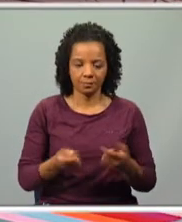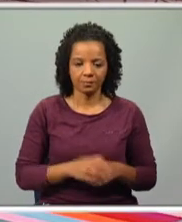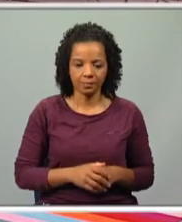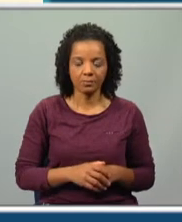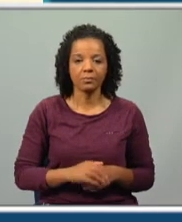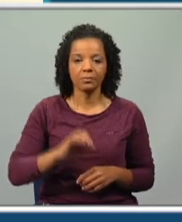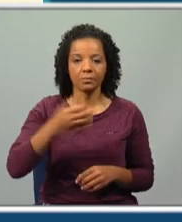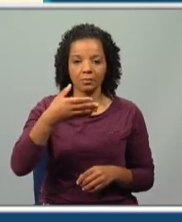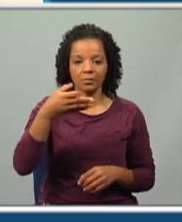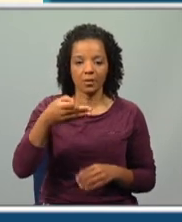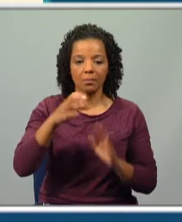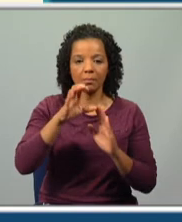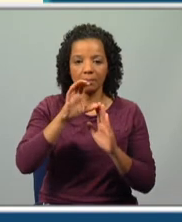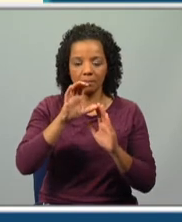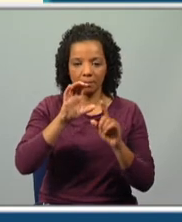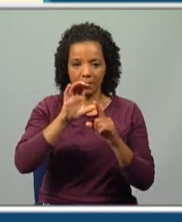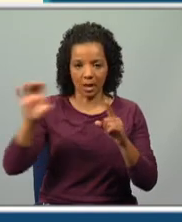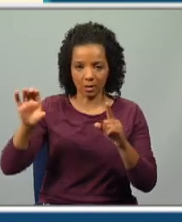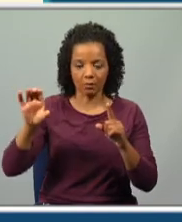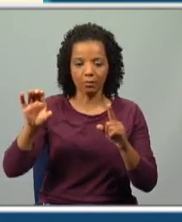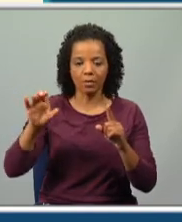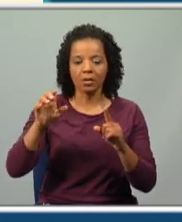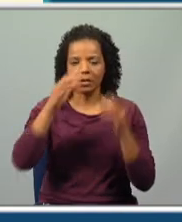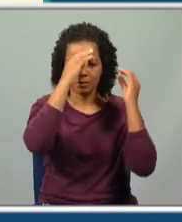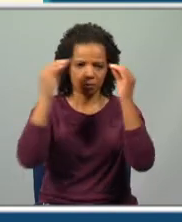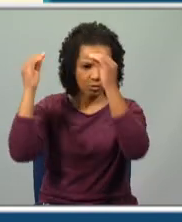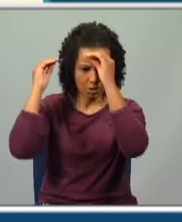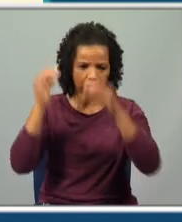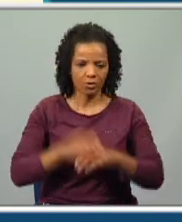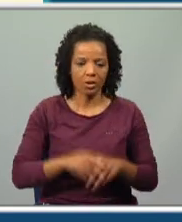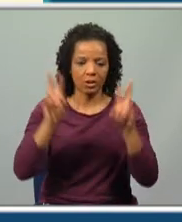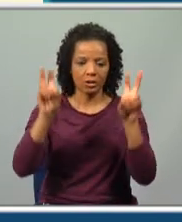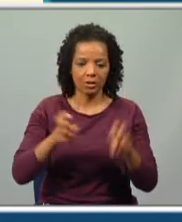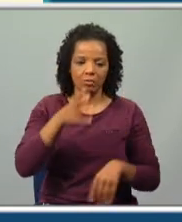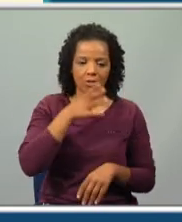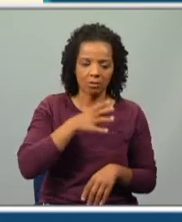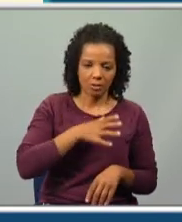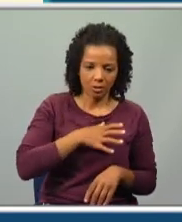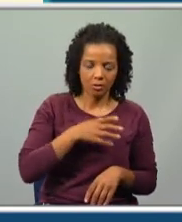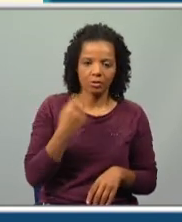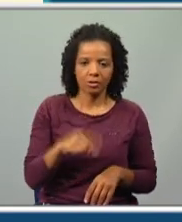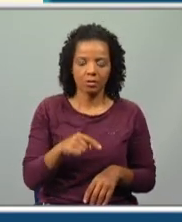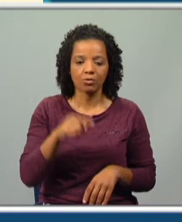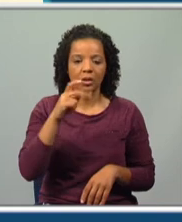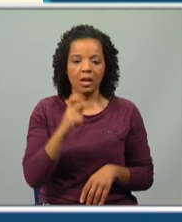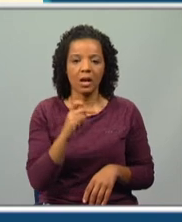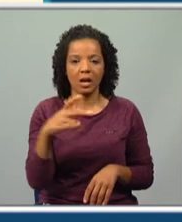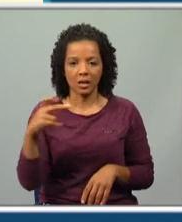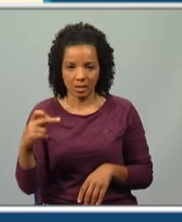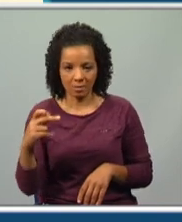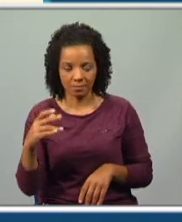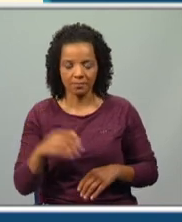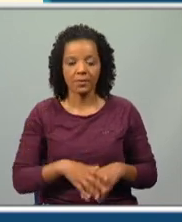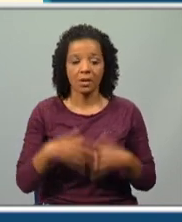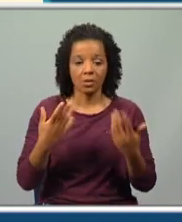parágrafo, temos também a identificação das personagens. Já tivemos o título a dizer-nos que temos uma aia e agora